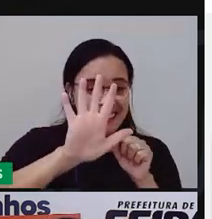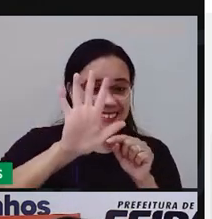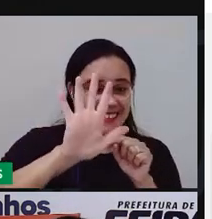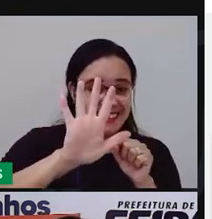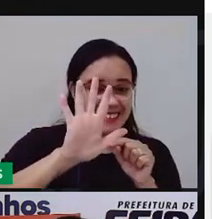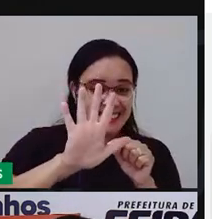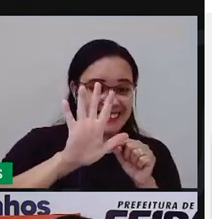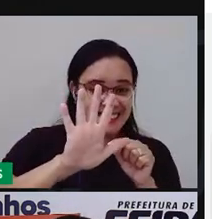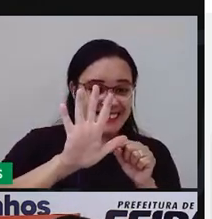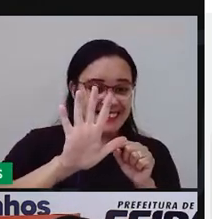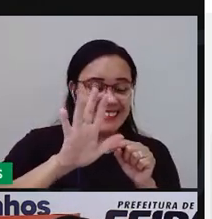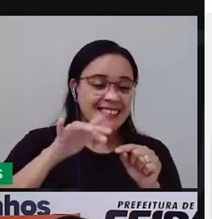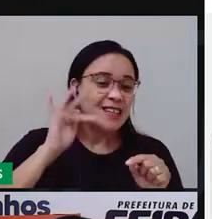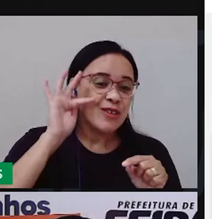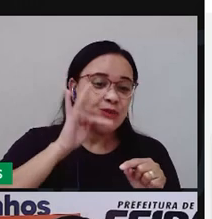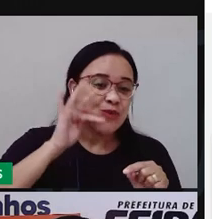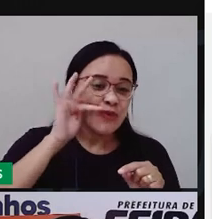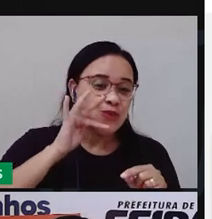cinco jambos.